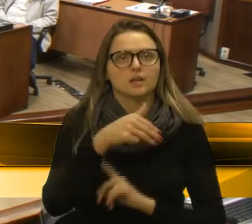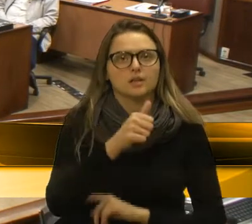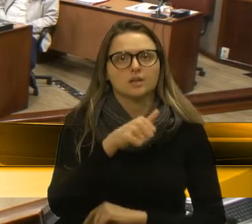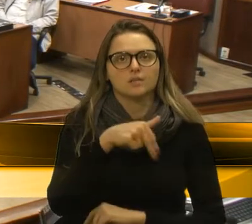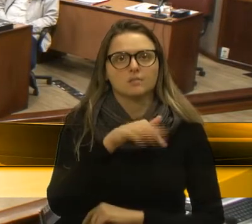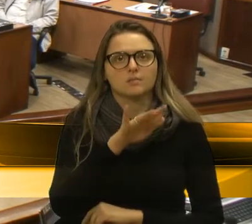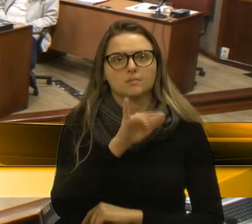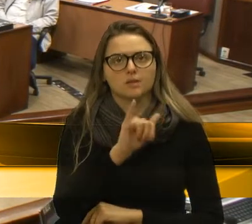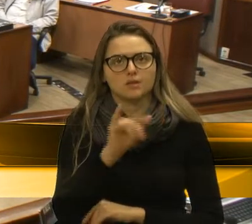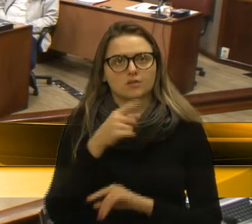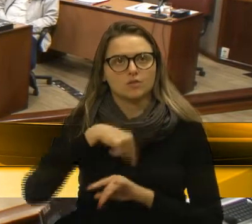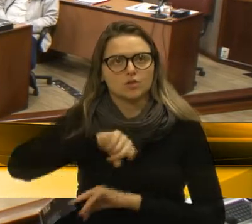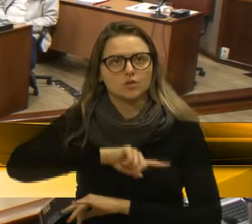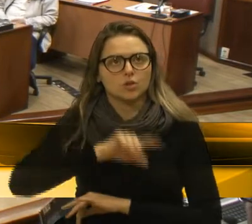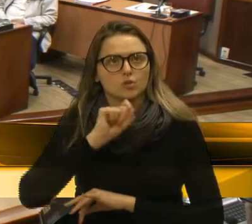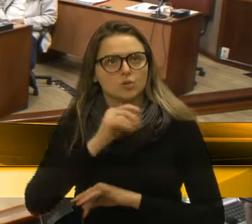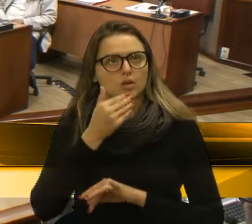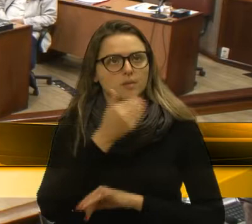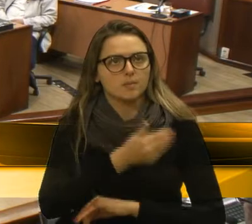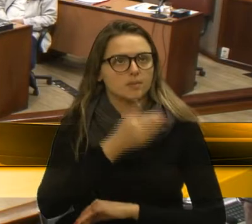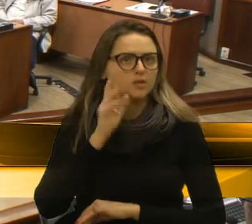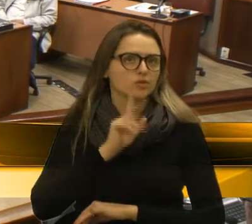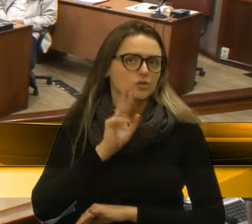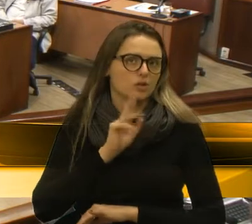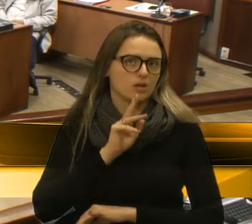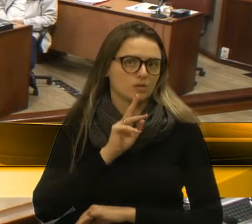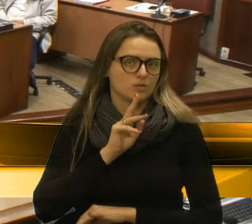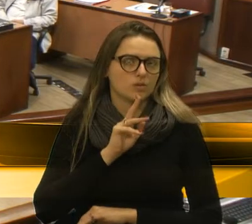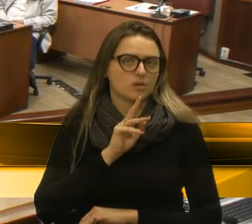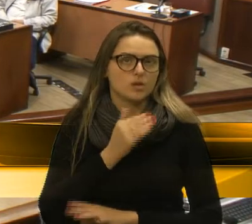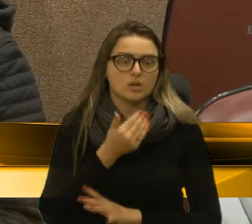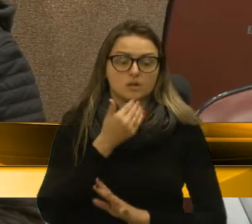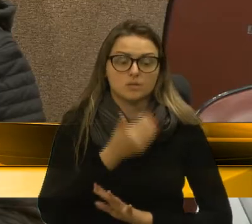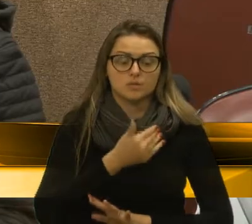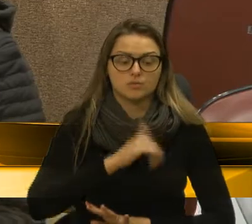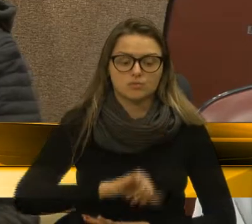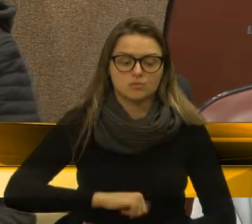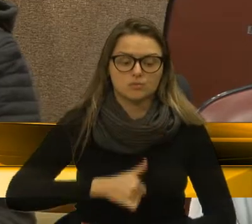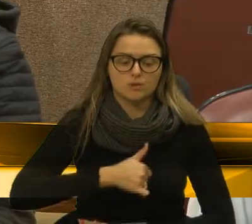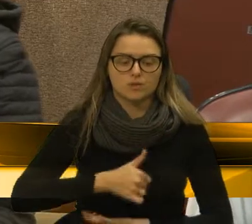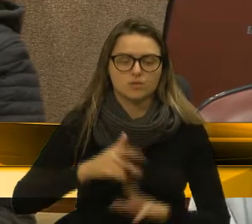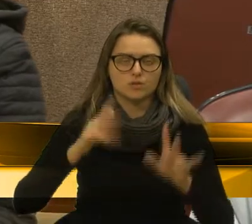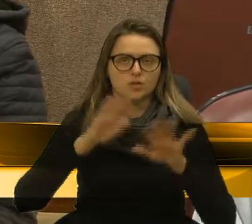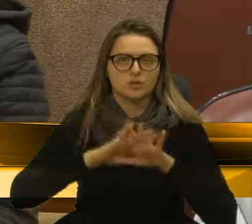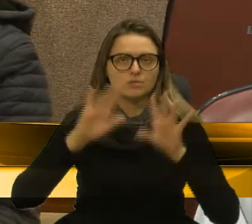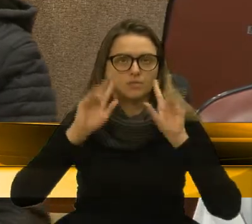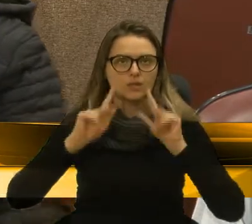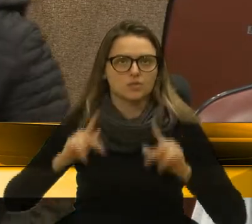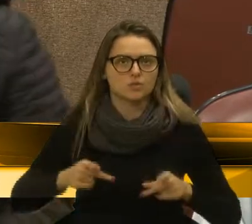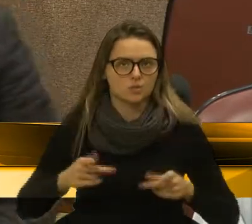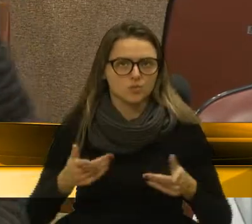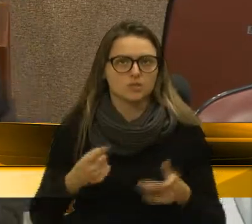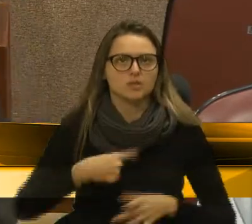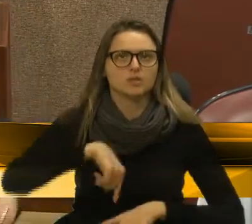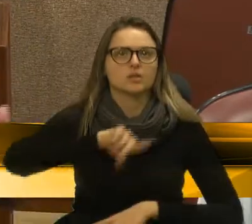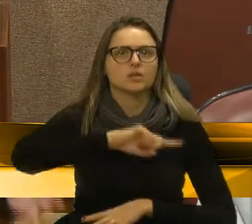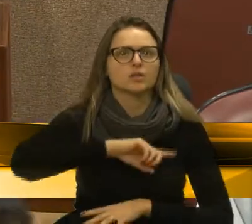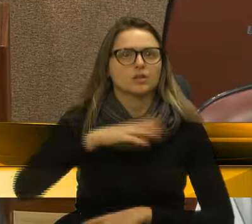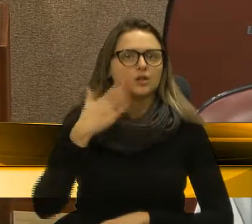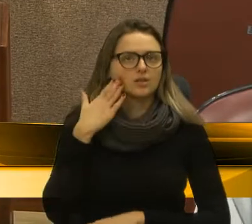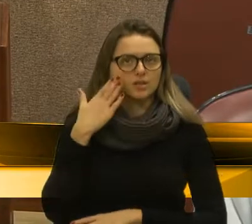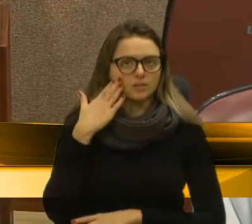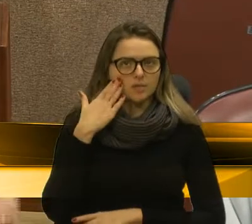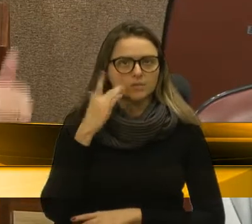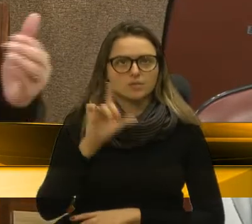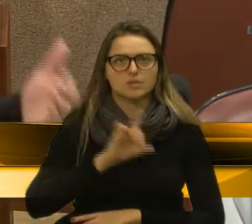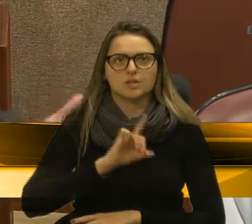vereador Renato, nada mais nada menos de que um gesto de humanização. Nós sabemos que existe, vereadora